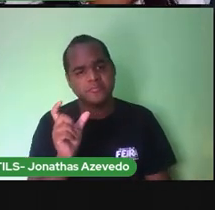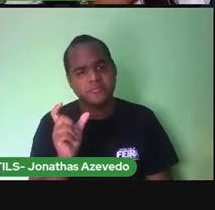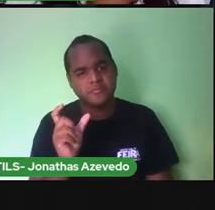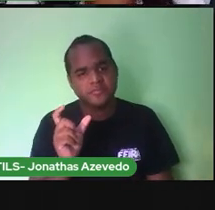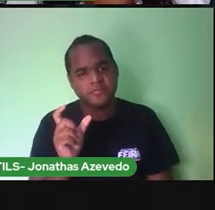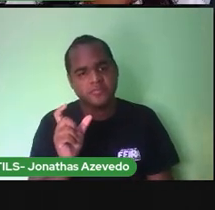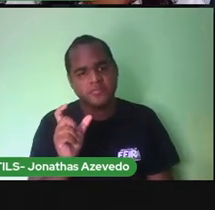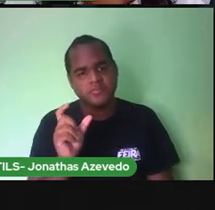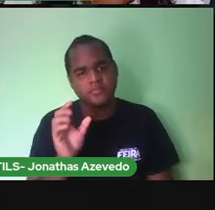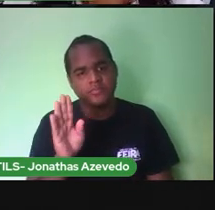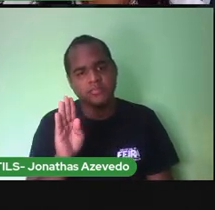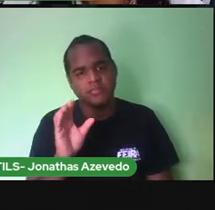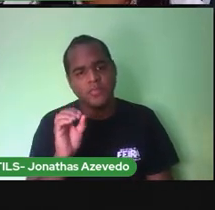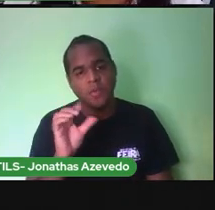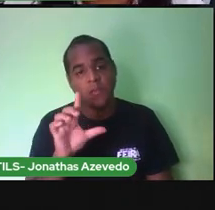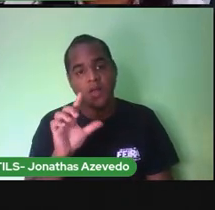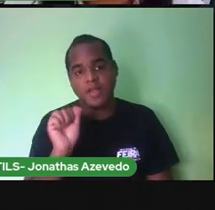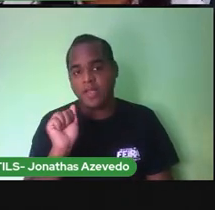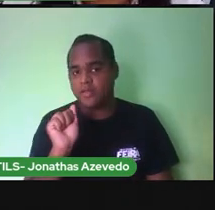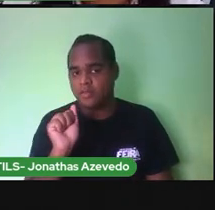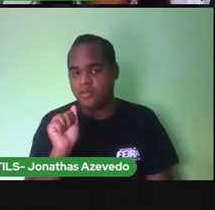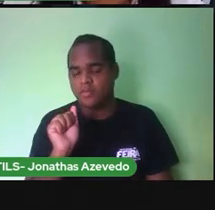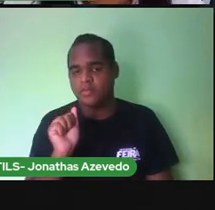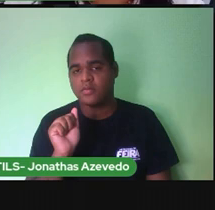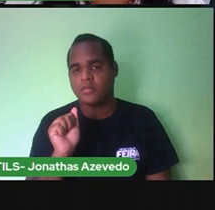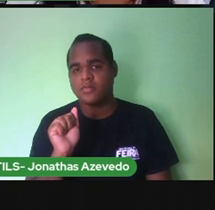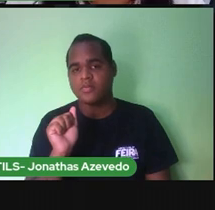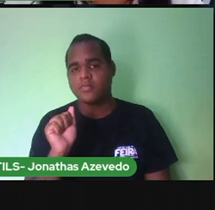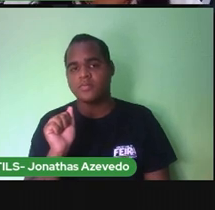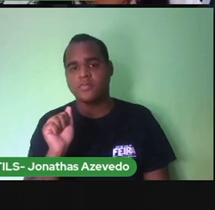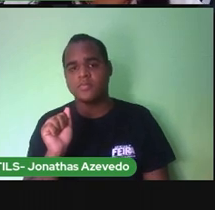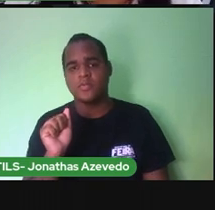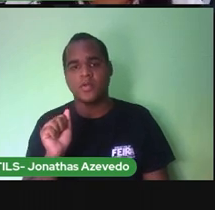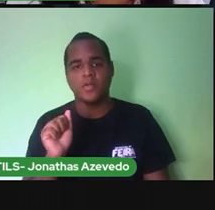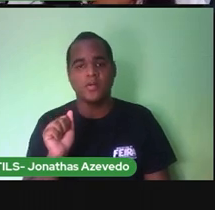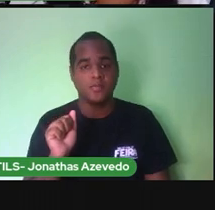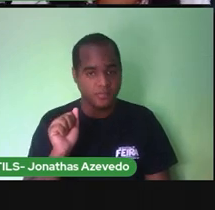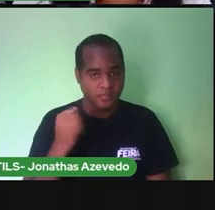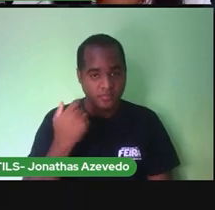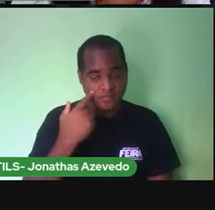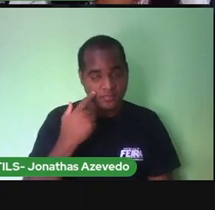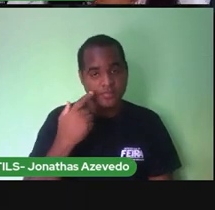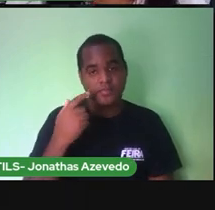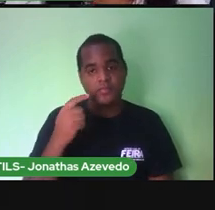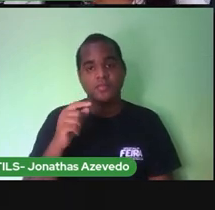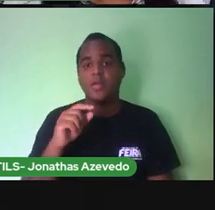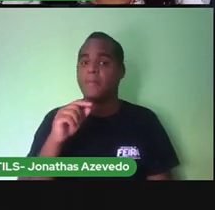palavra é Bola Vamos falar? Bola